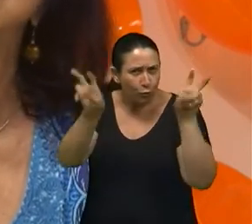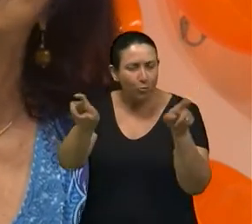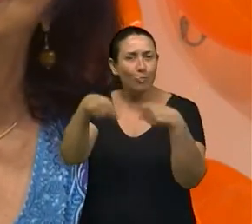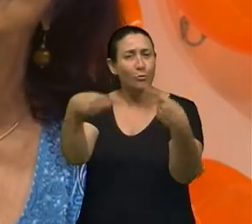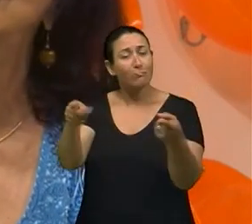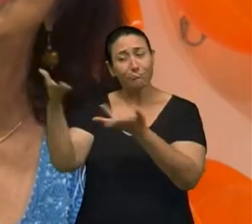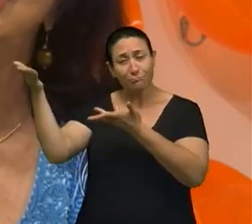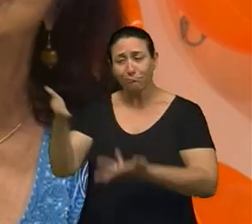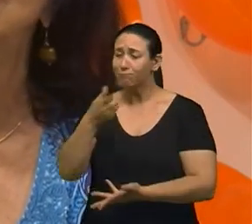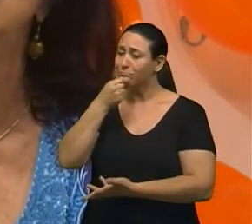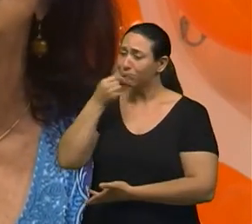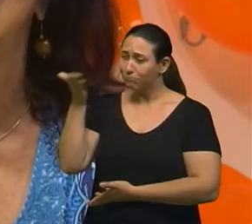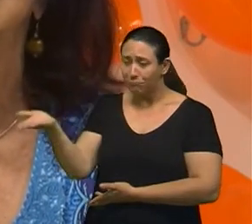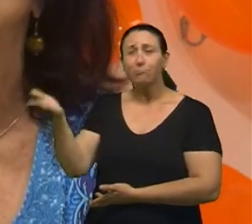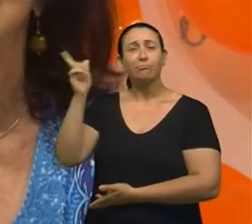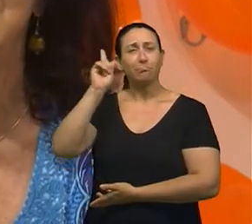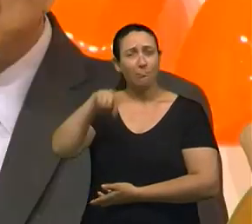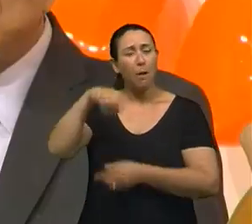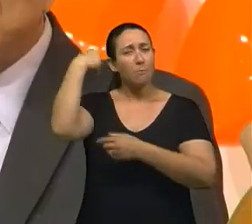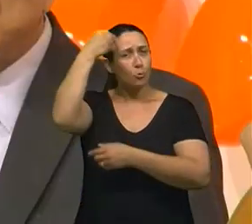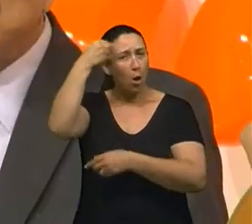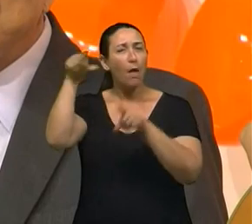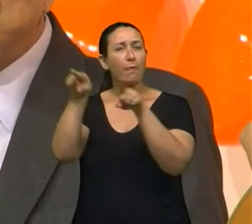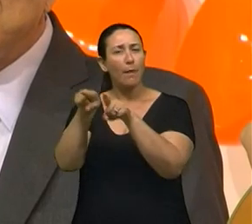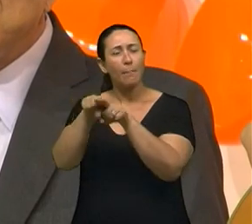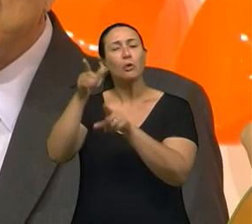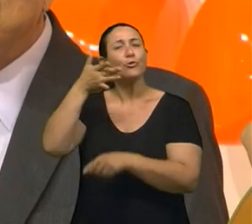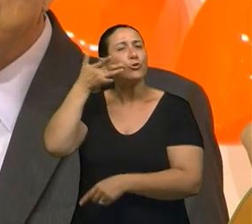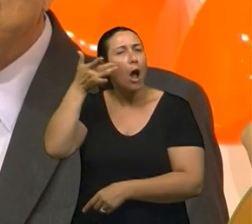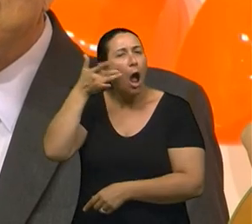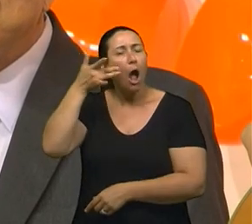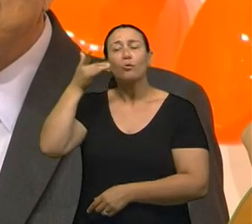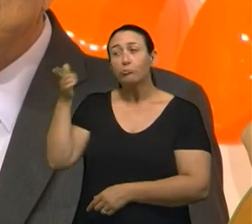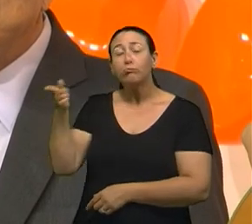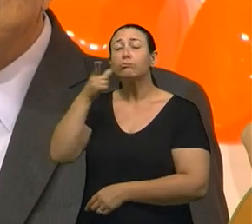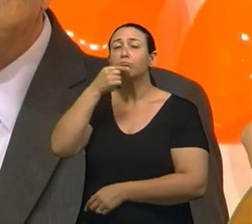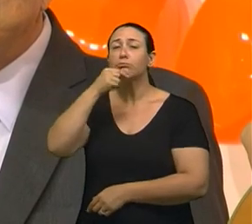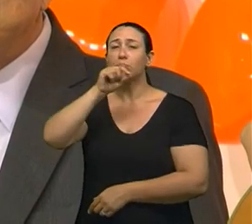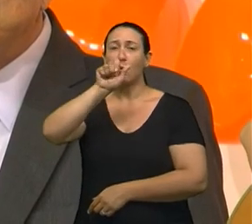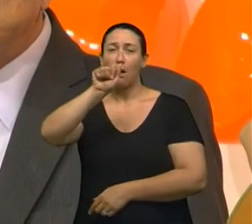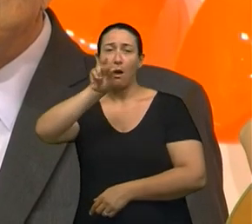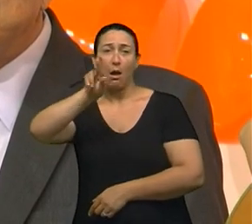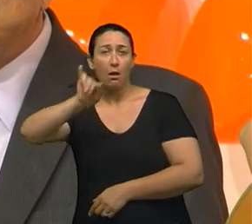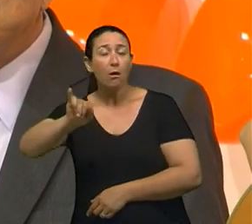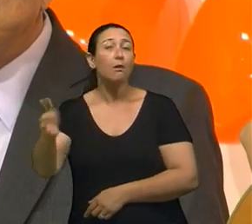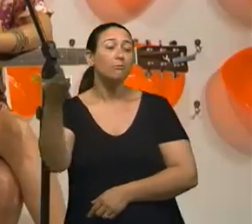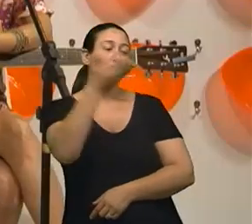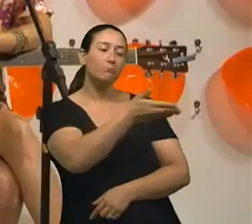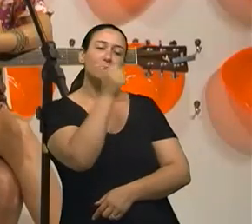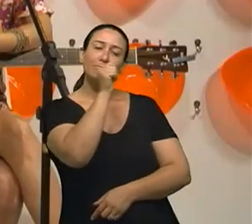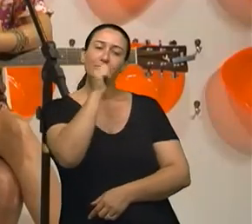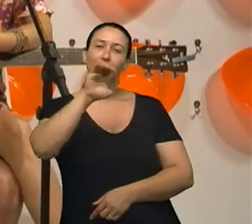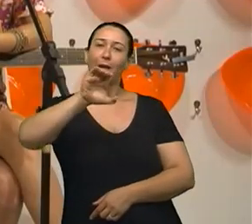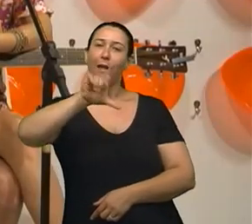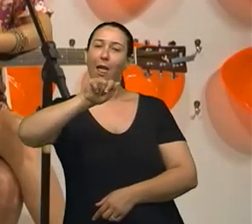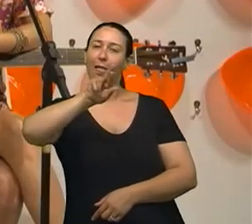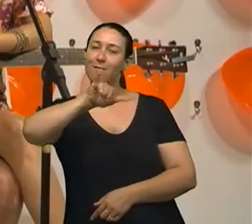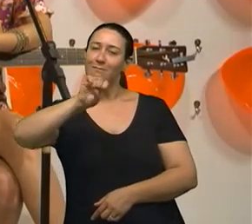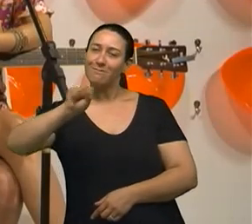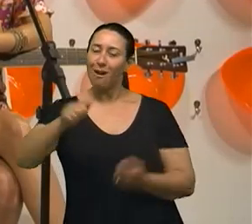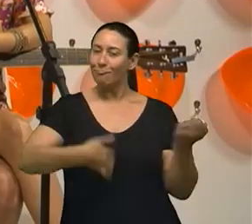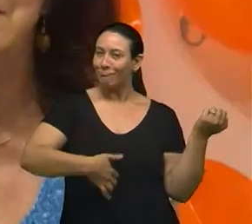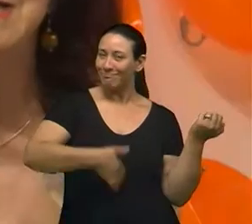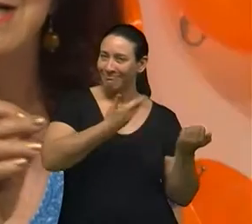recebo o psicólogo e diretor de teatro, Arine Zibias, e também continua conosco a cantora e compositora, Clarissa